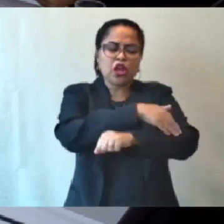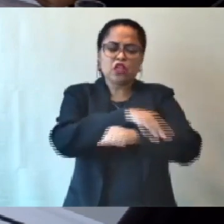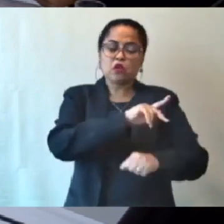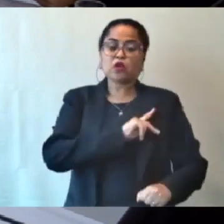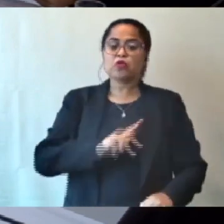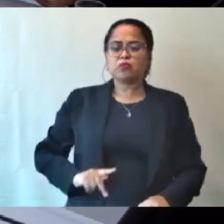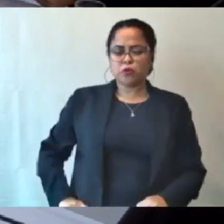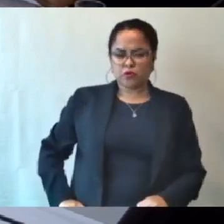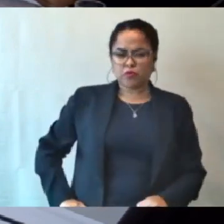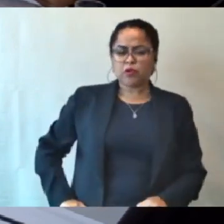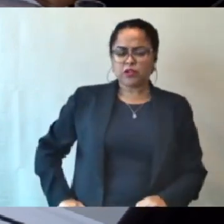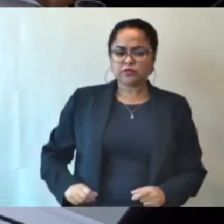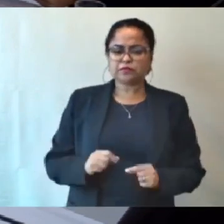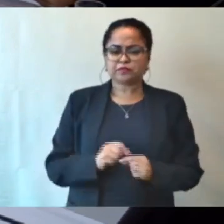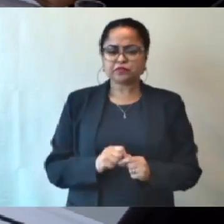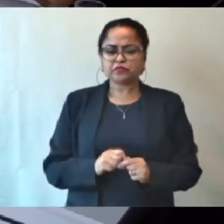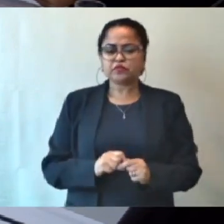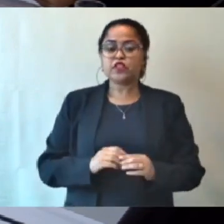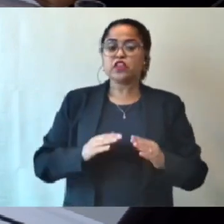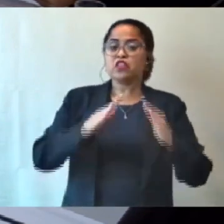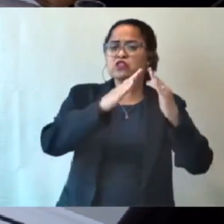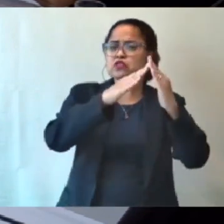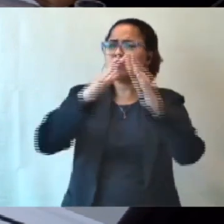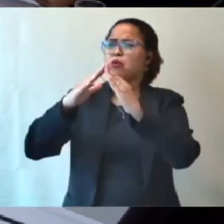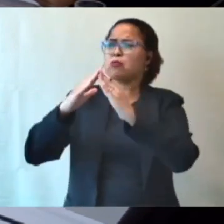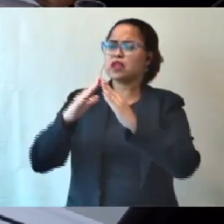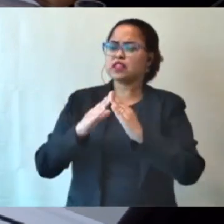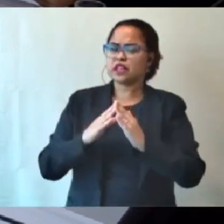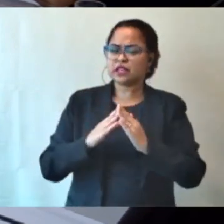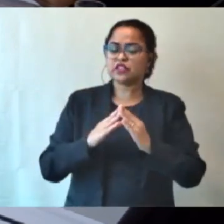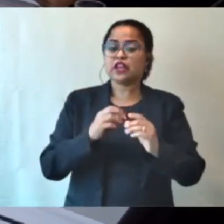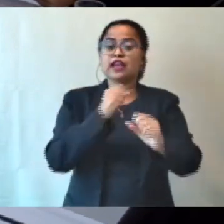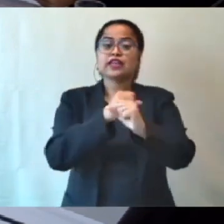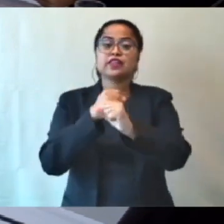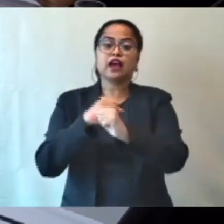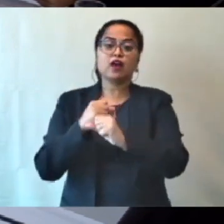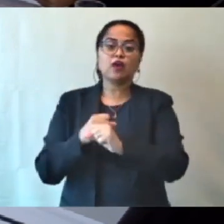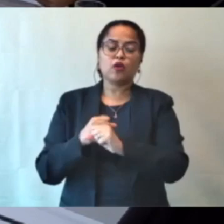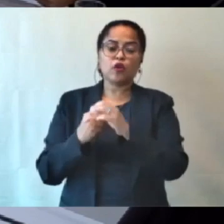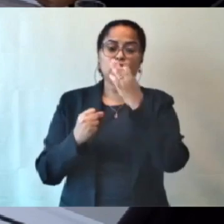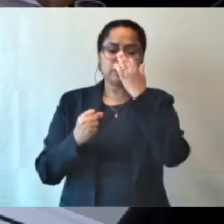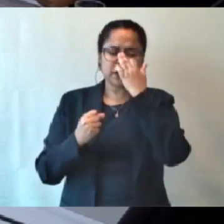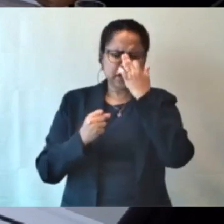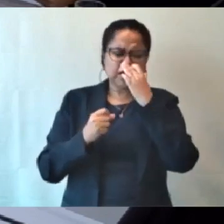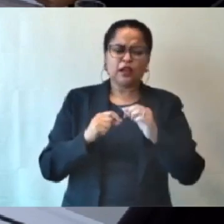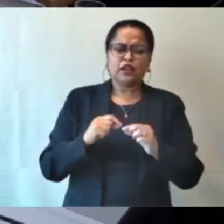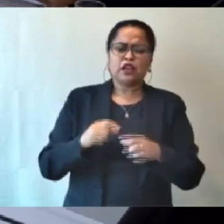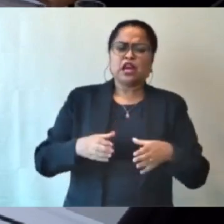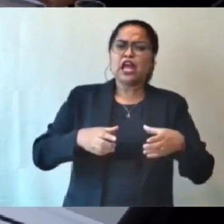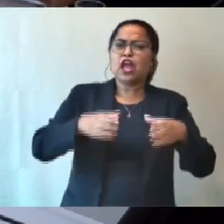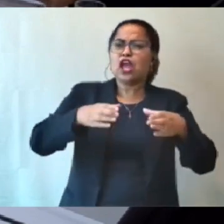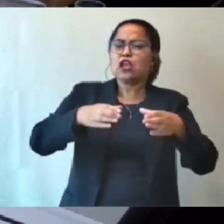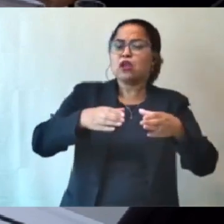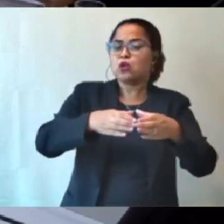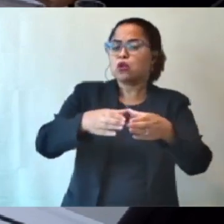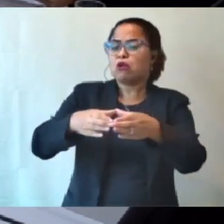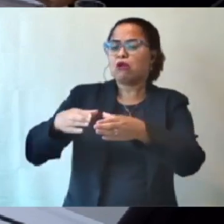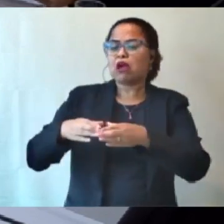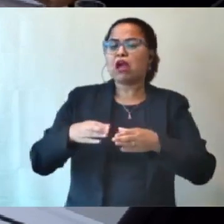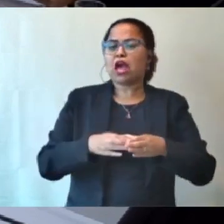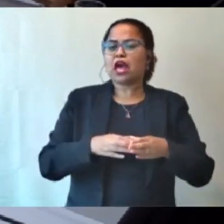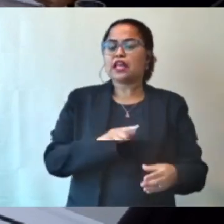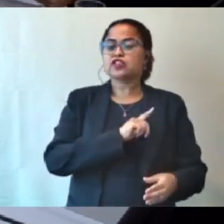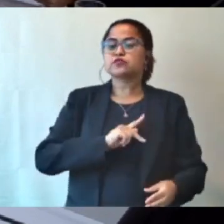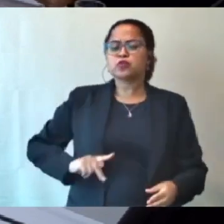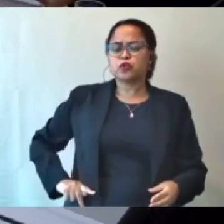conservação e manutenção da propriedade e da obra na propriedade e de sua interferência em logradouro público. A data é 8